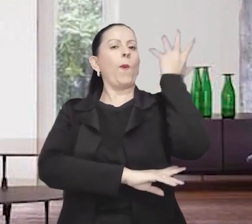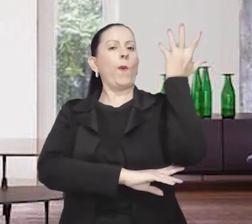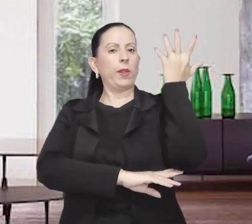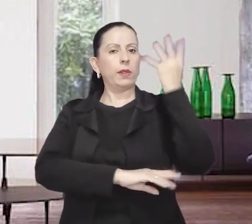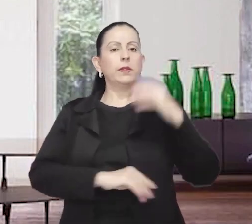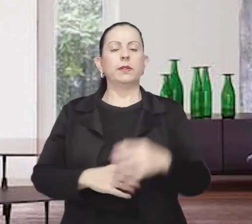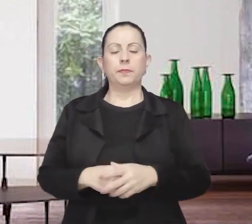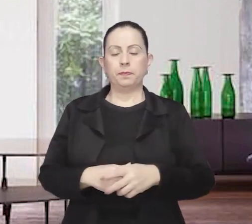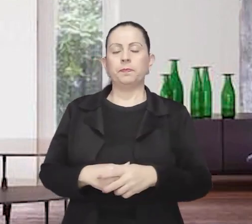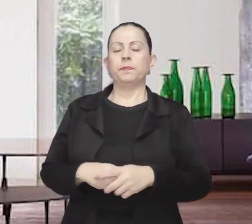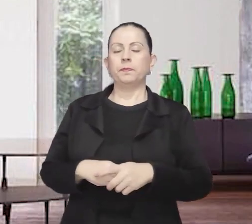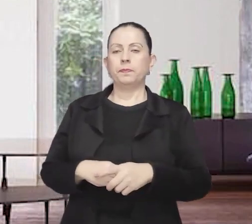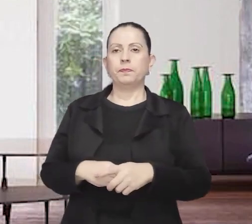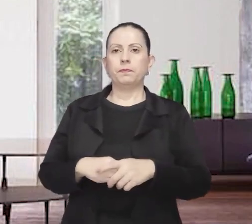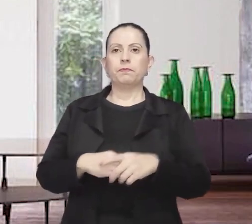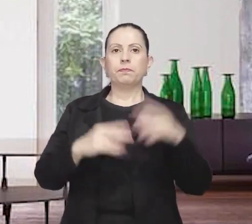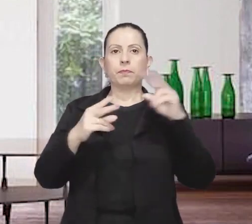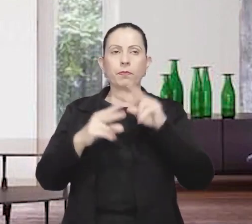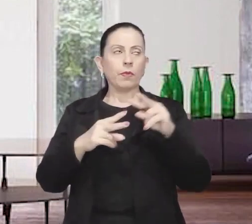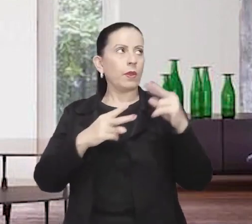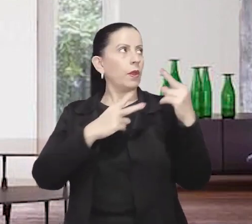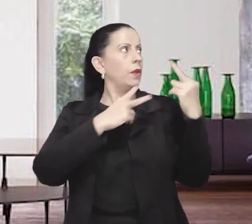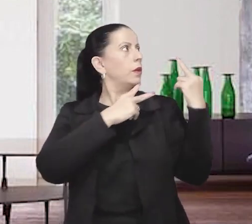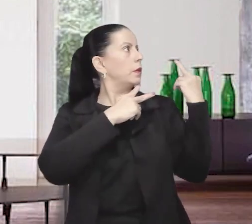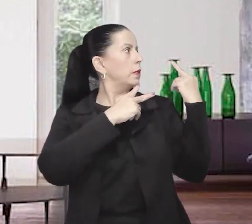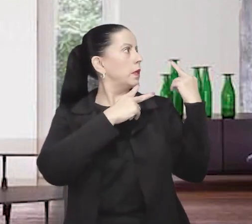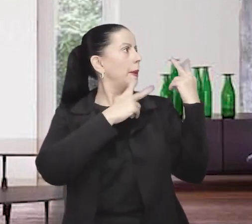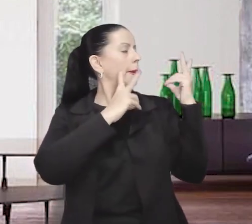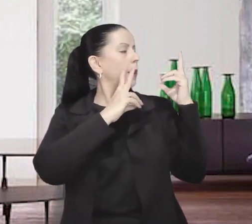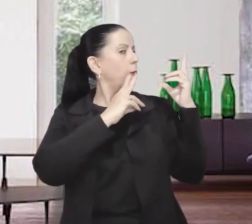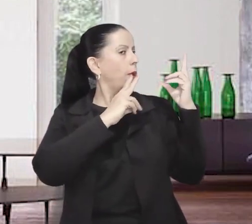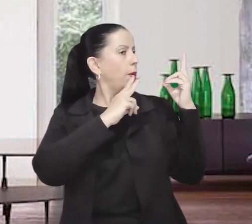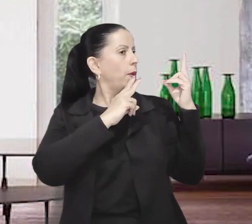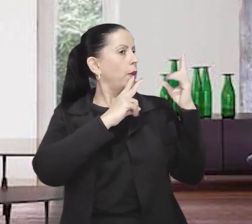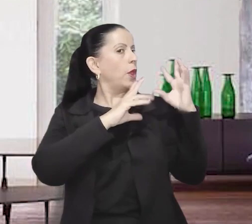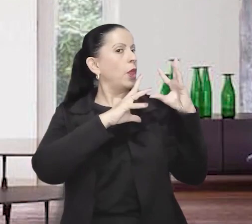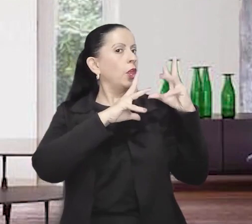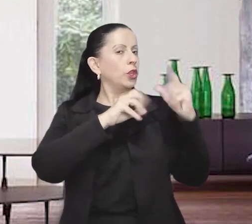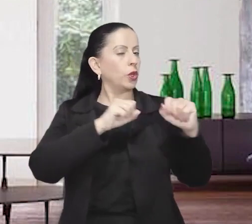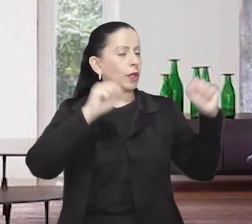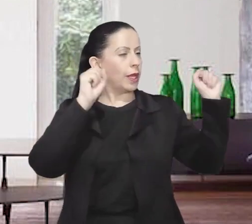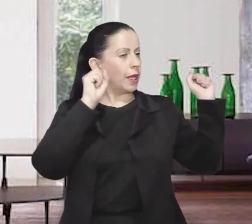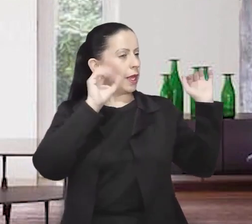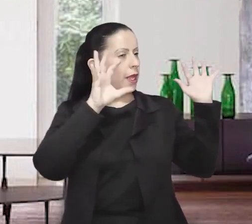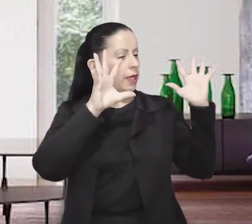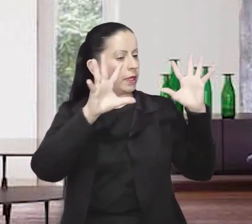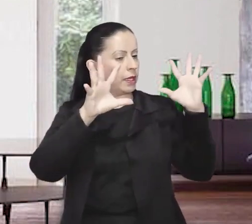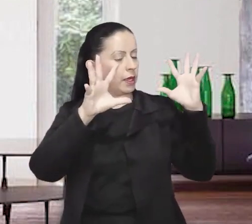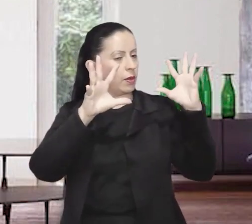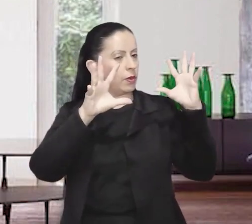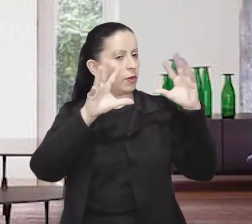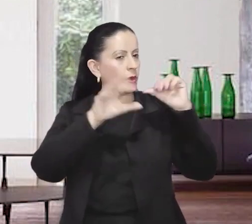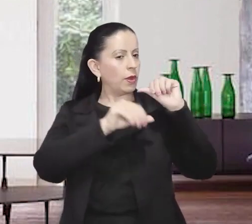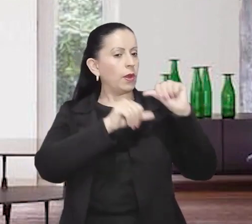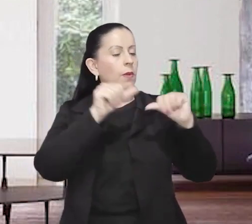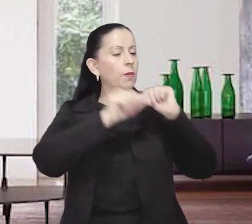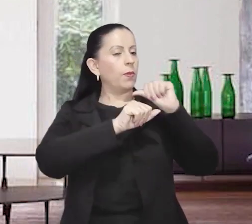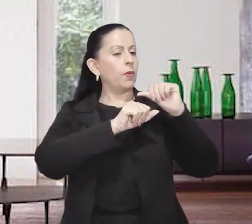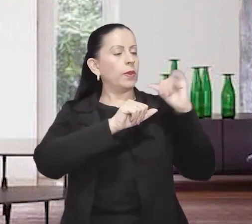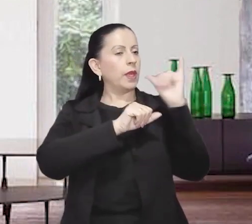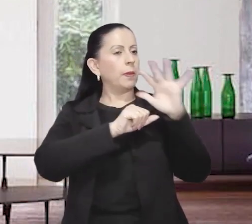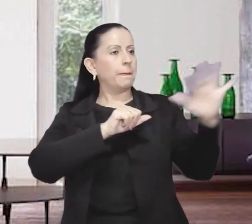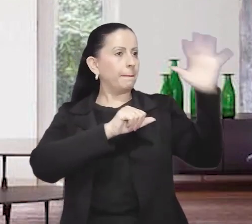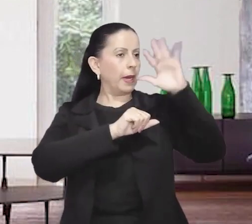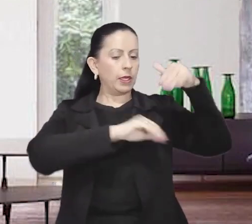trás no mesmo instante que toda aquela claridade se funde com a imagem de uma rua, onde um carro